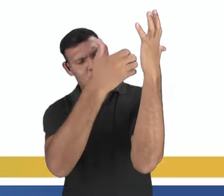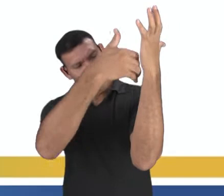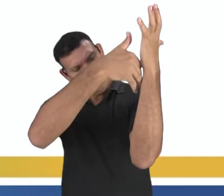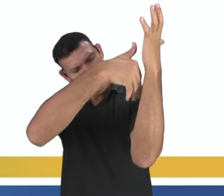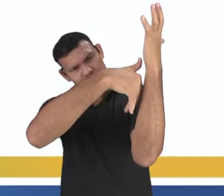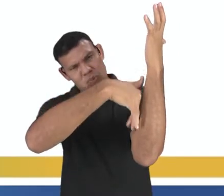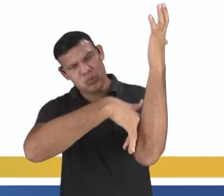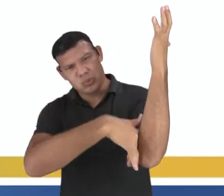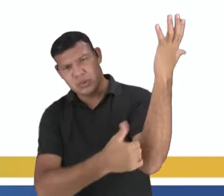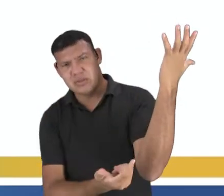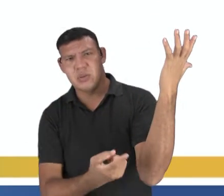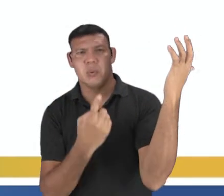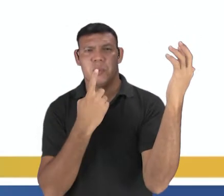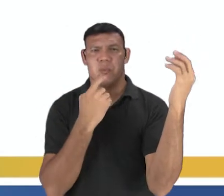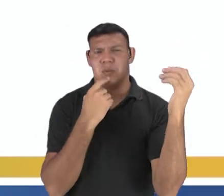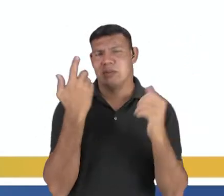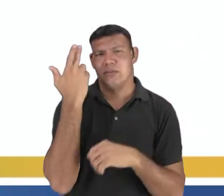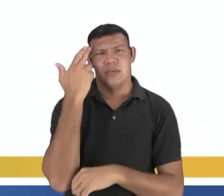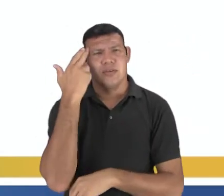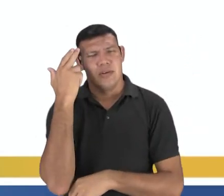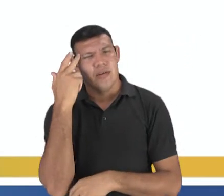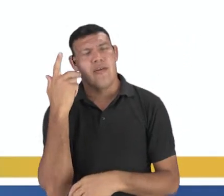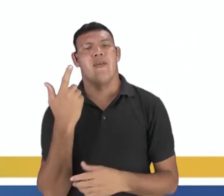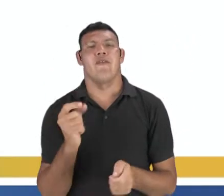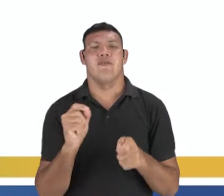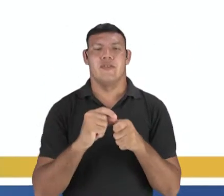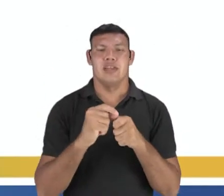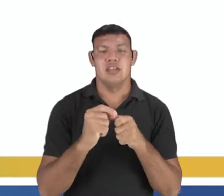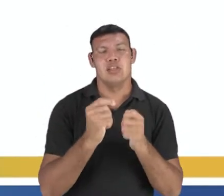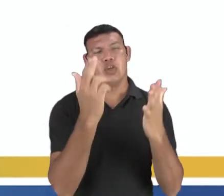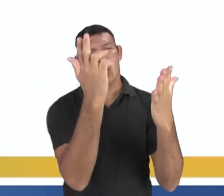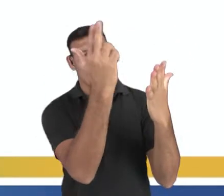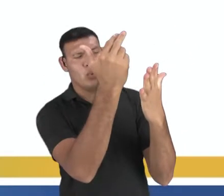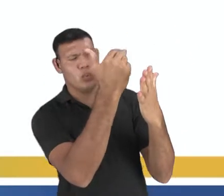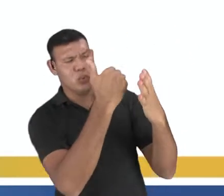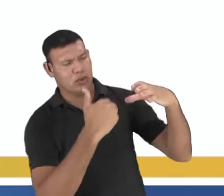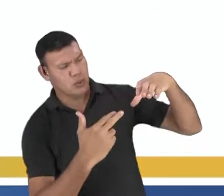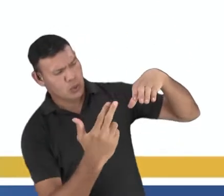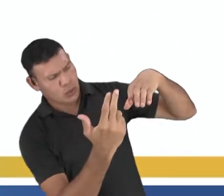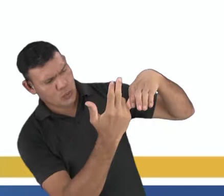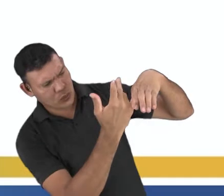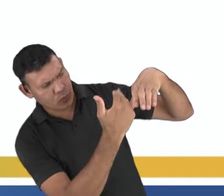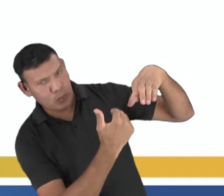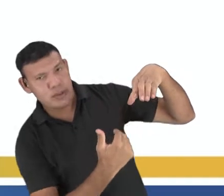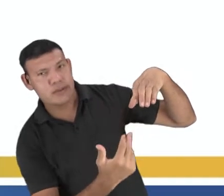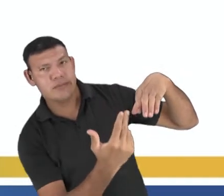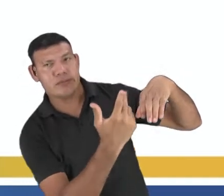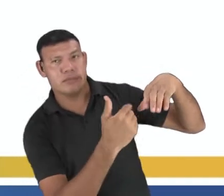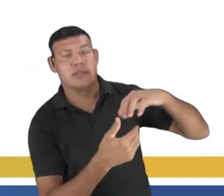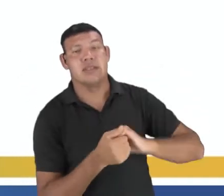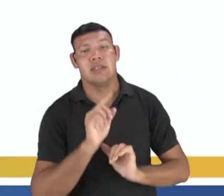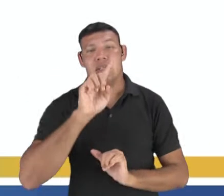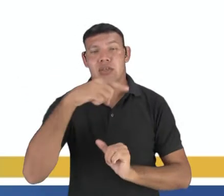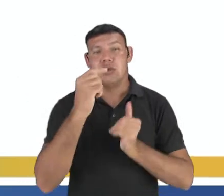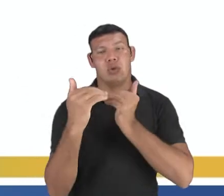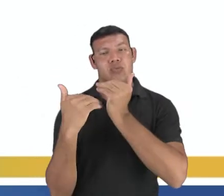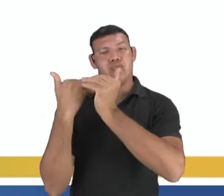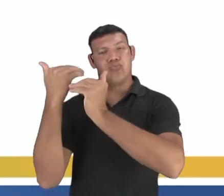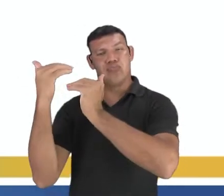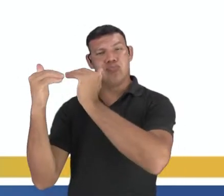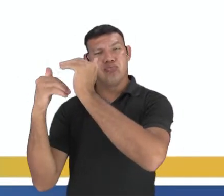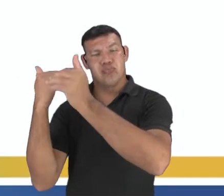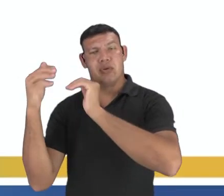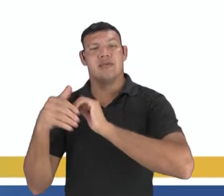ou outra tintura natural para produzir seus desenhos em cavernas e rochas. Depois, com a idade da pedra lascada,